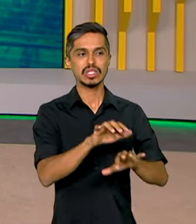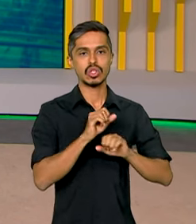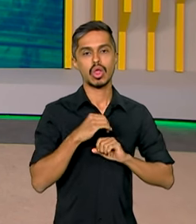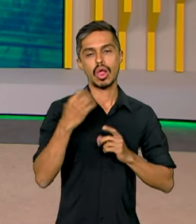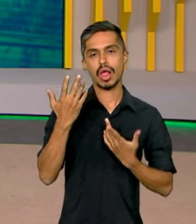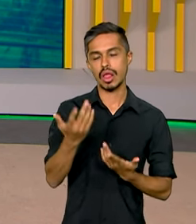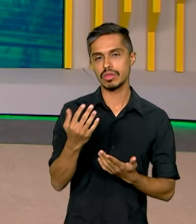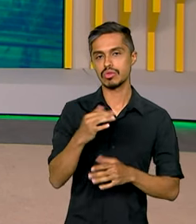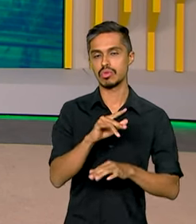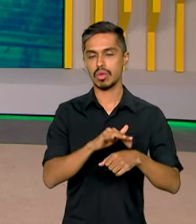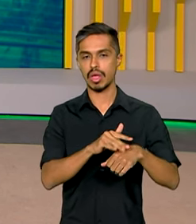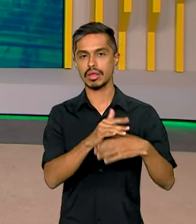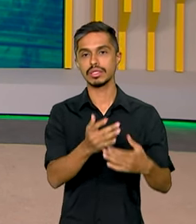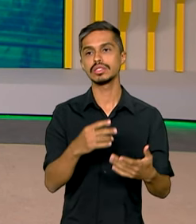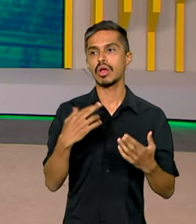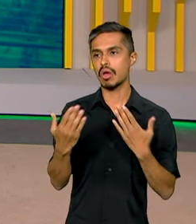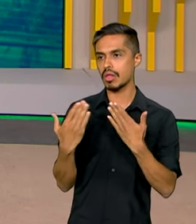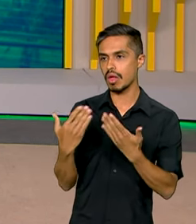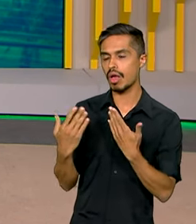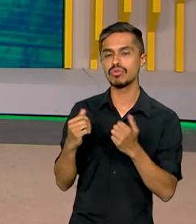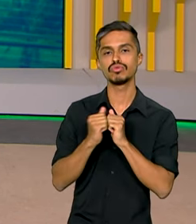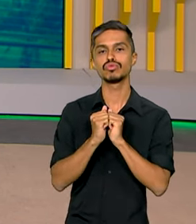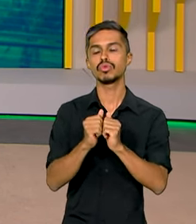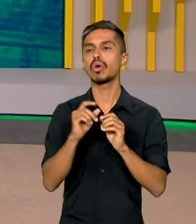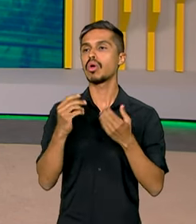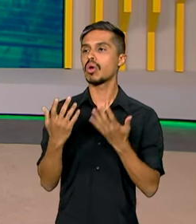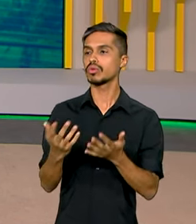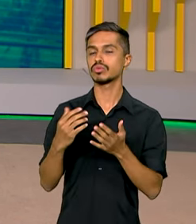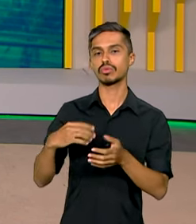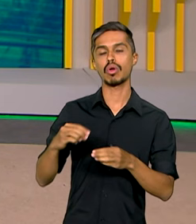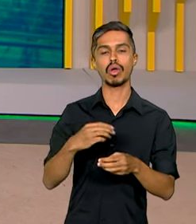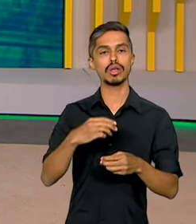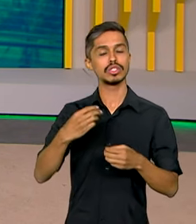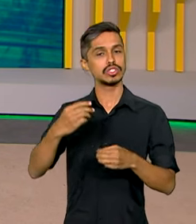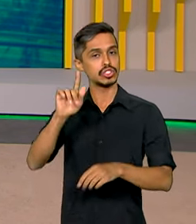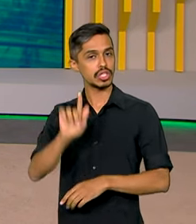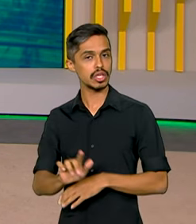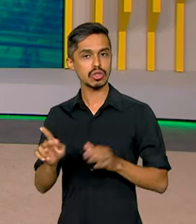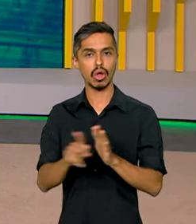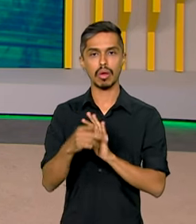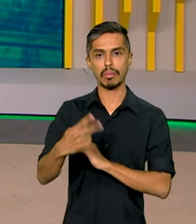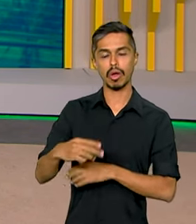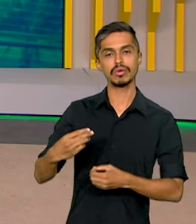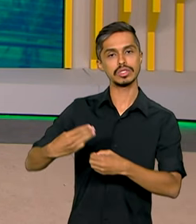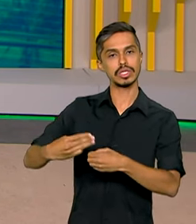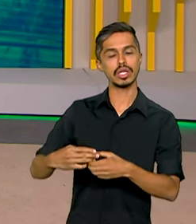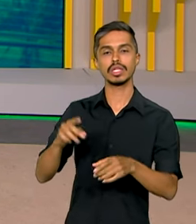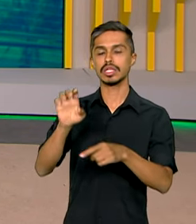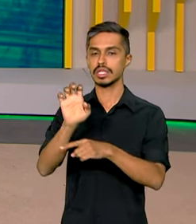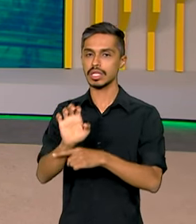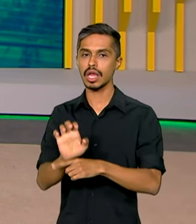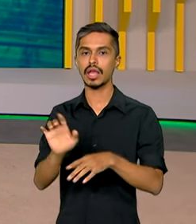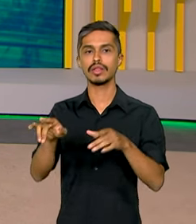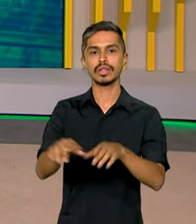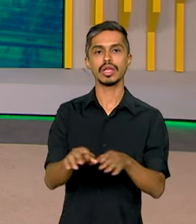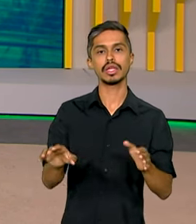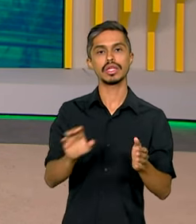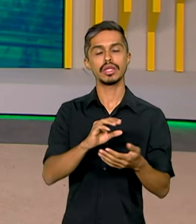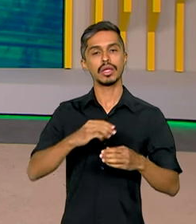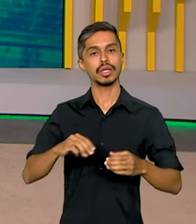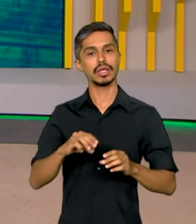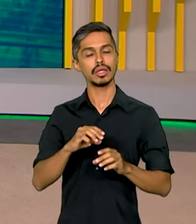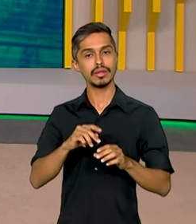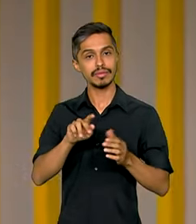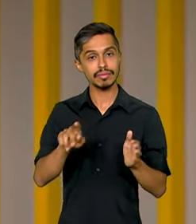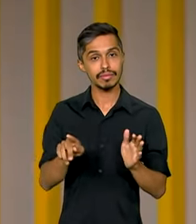definidos em reuniões conjuntas de gestores dos estados, municípios e da Câmara Técnica de Imunização do Ministério